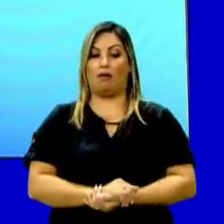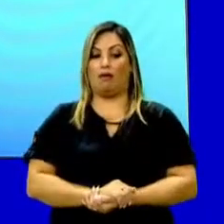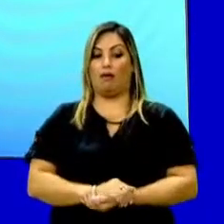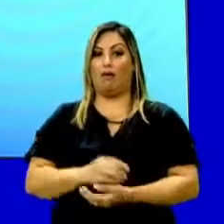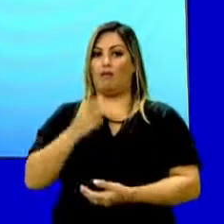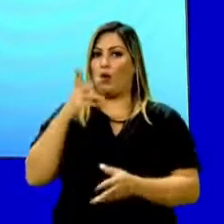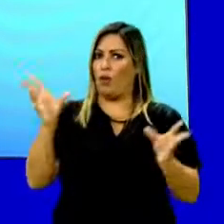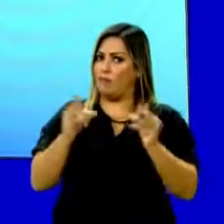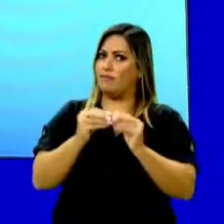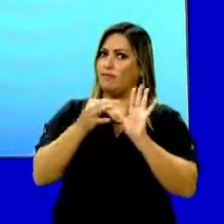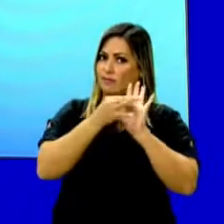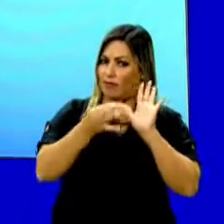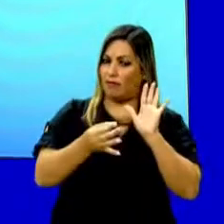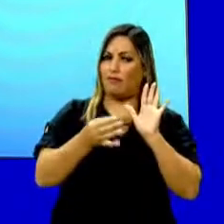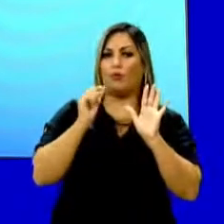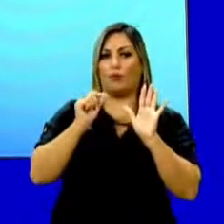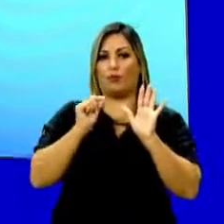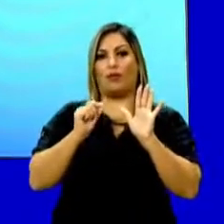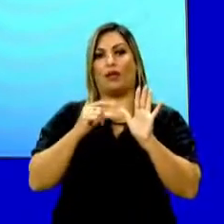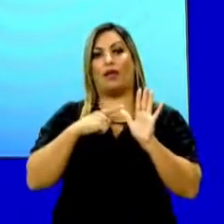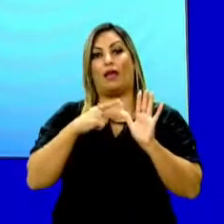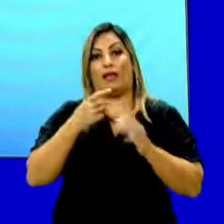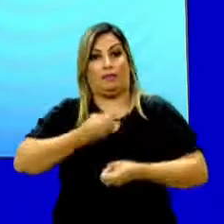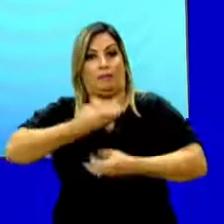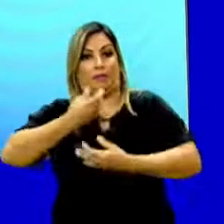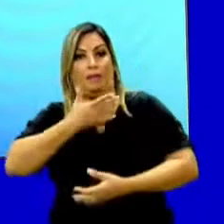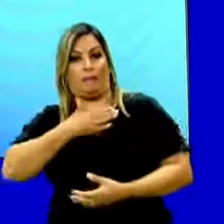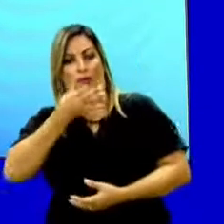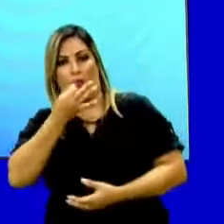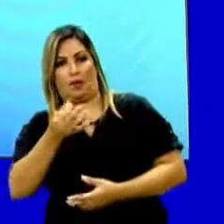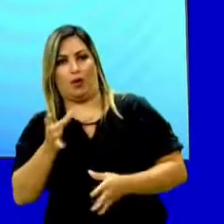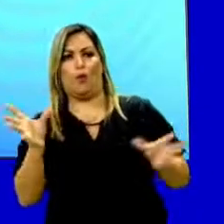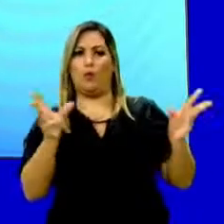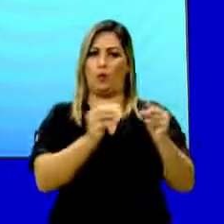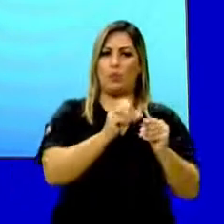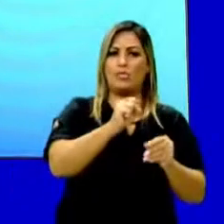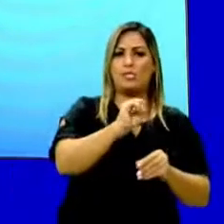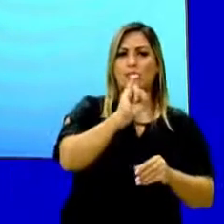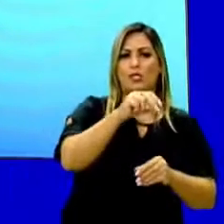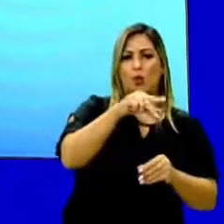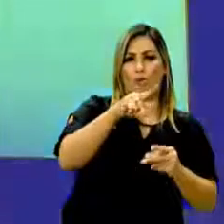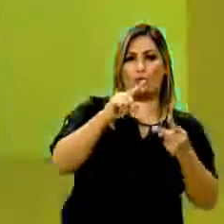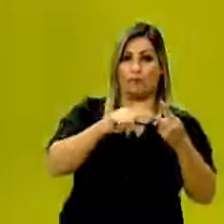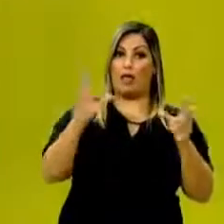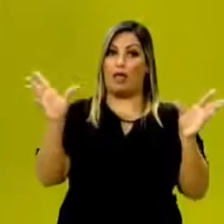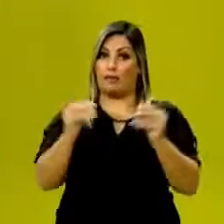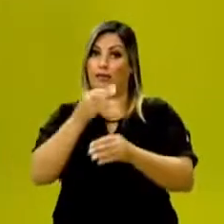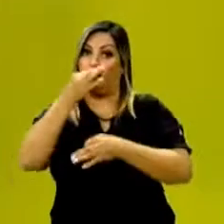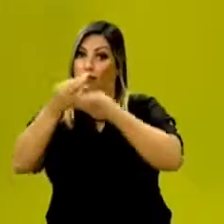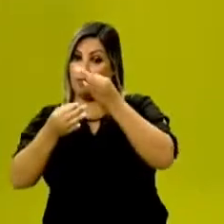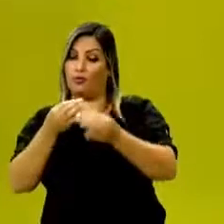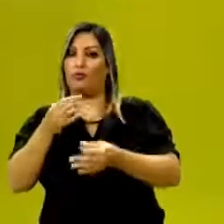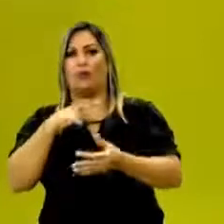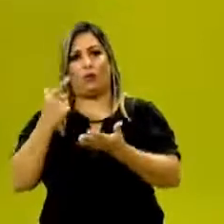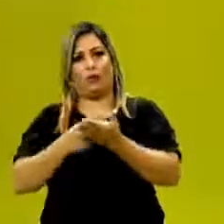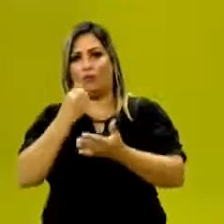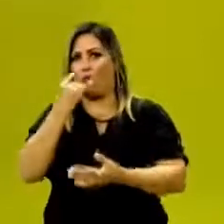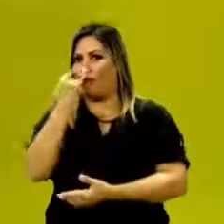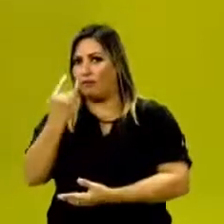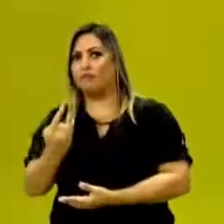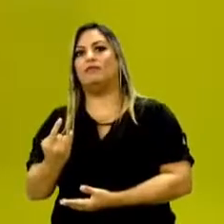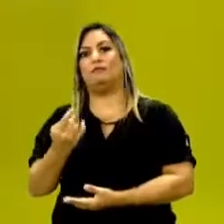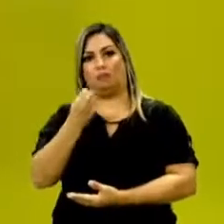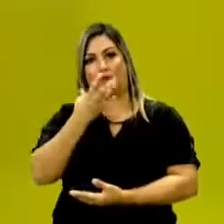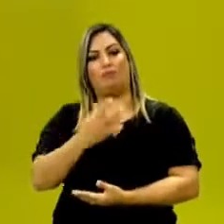eu falo em resenha, eu vou expressar a minha opinião sobre o livro. É um livro bom, porque prende a atenção, e assim por